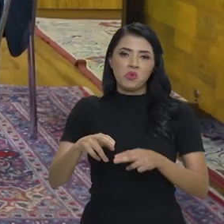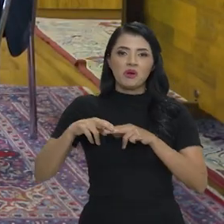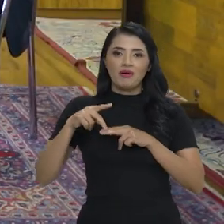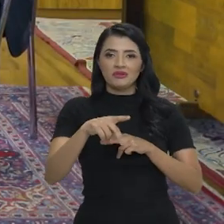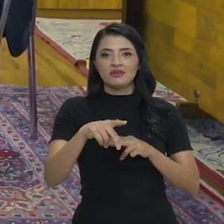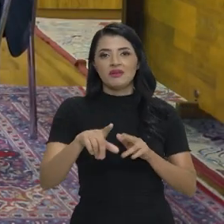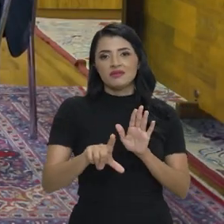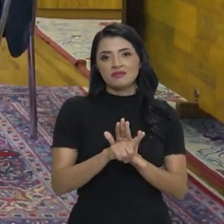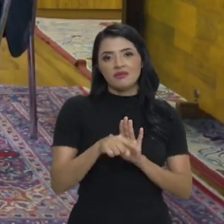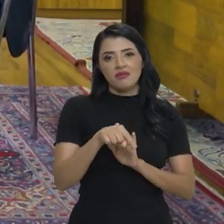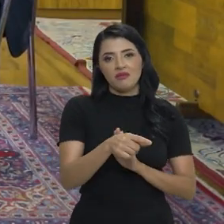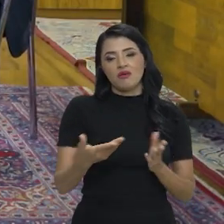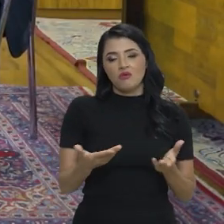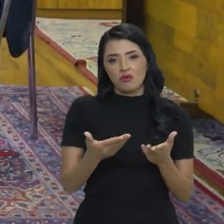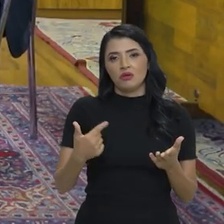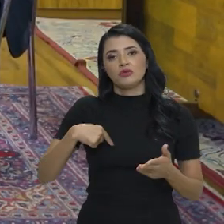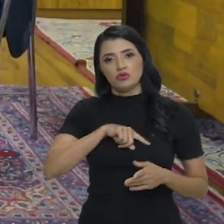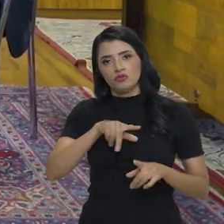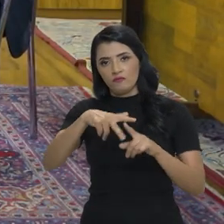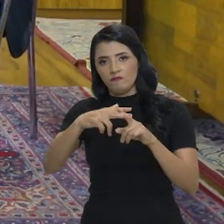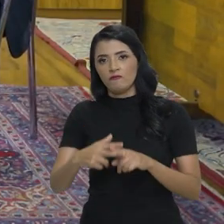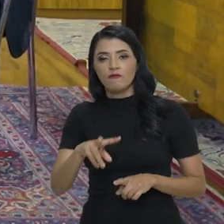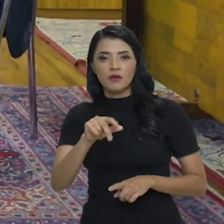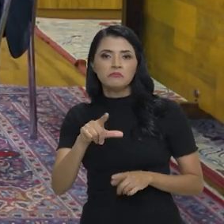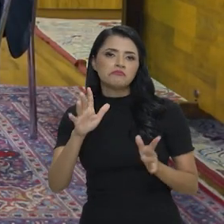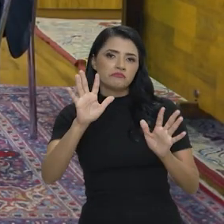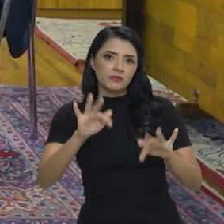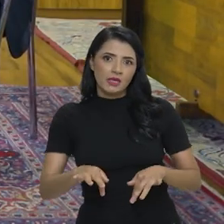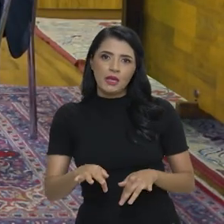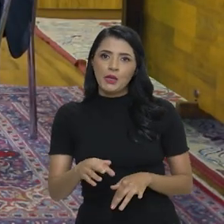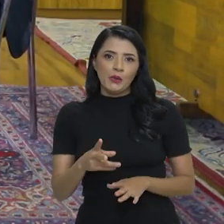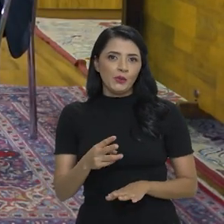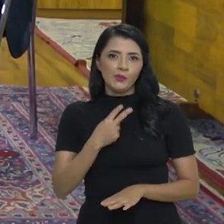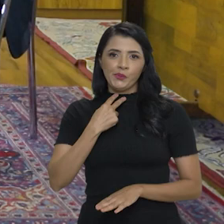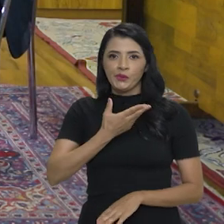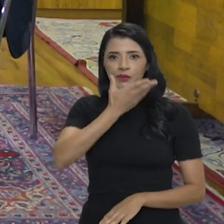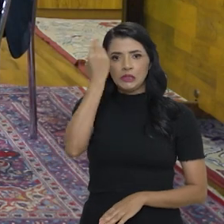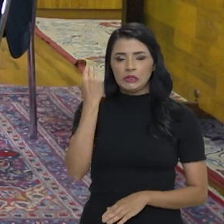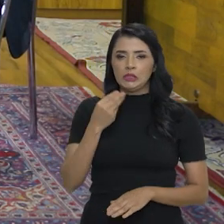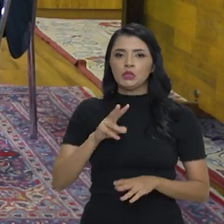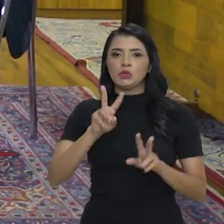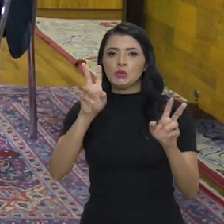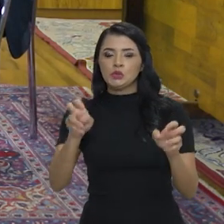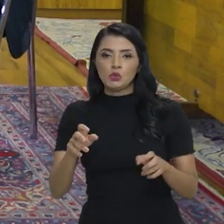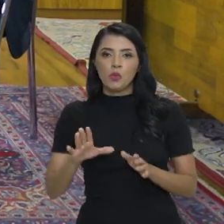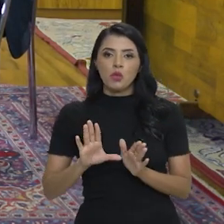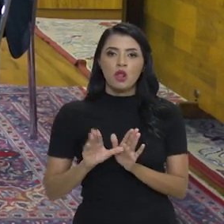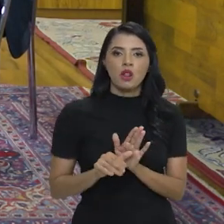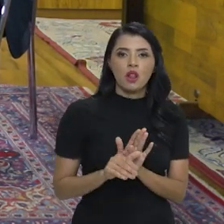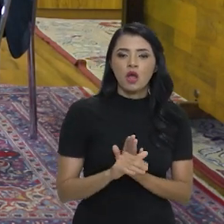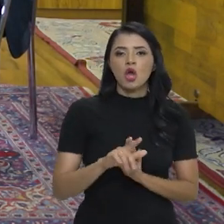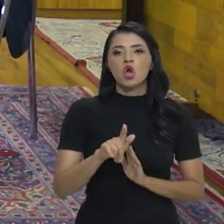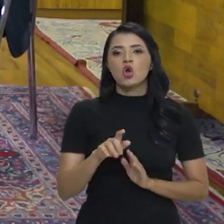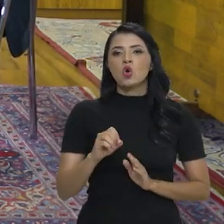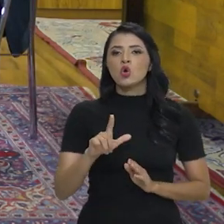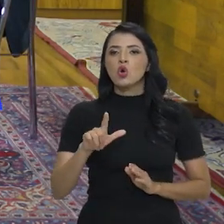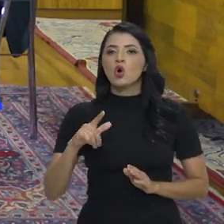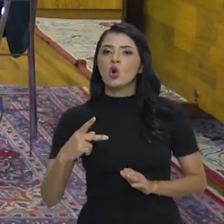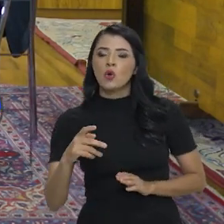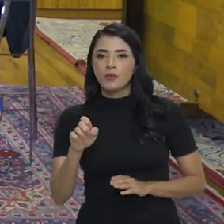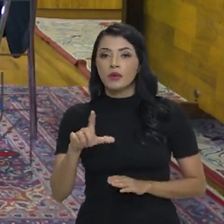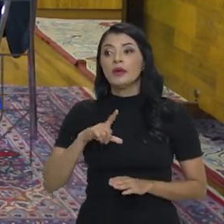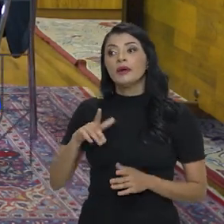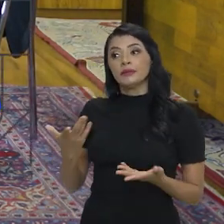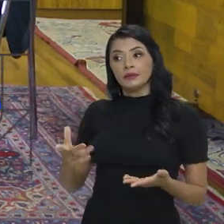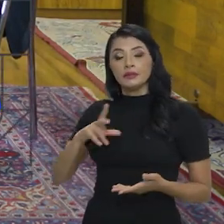caso dessa lei que nós vamos corrigir. E para finalizar, acho a gente não pode deixar de falar sobre os golpes com o FGTS. Tem